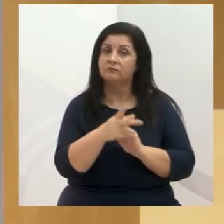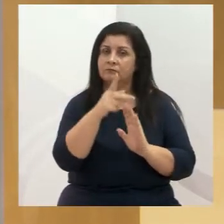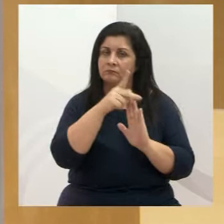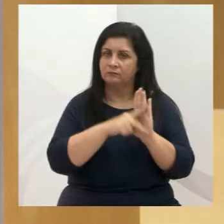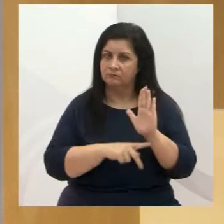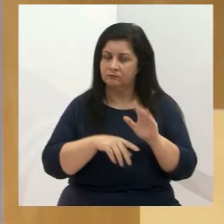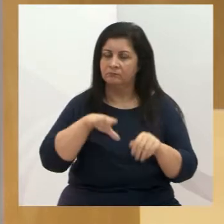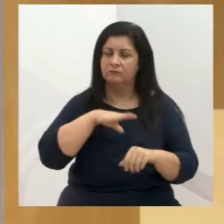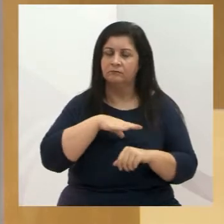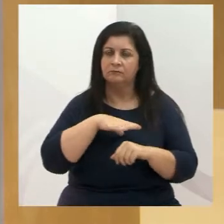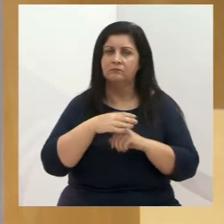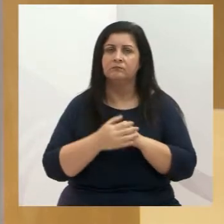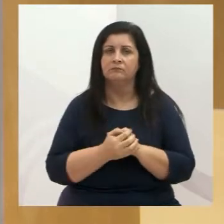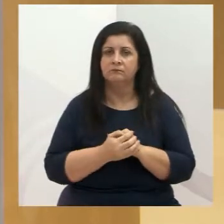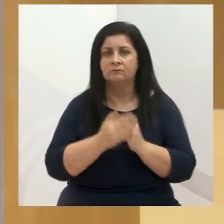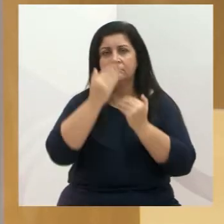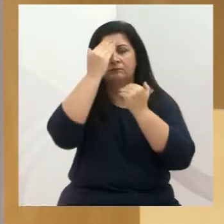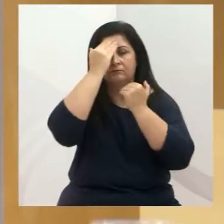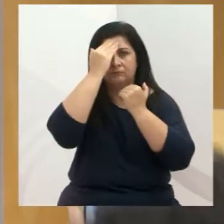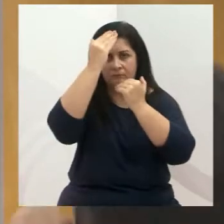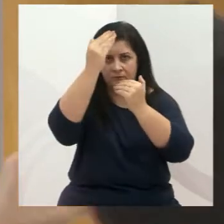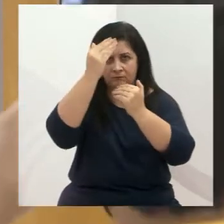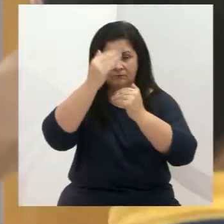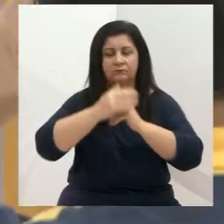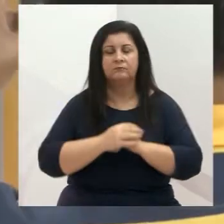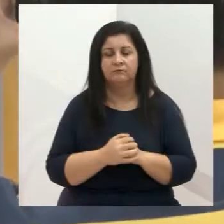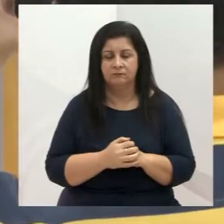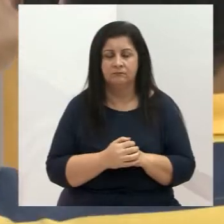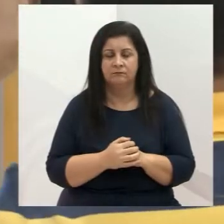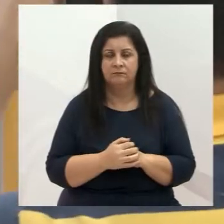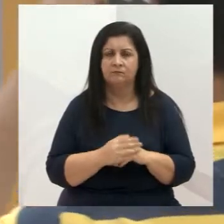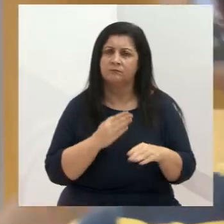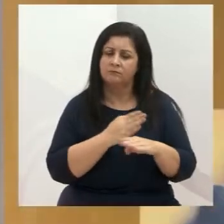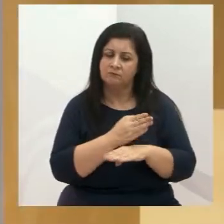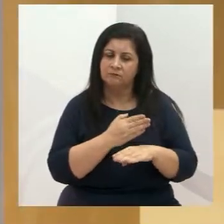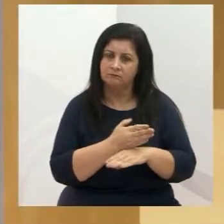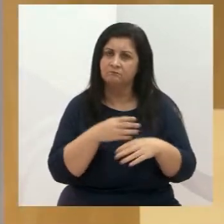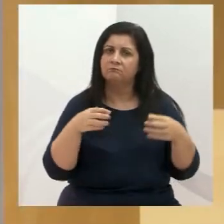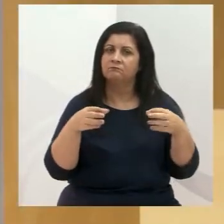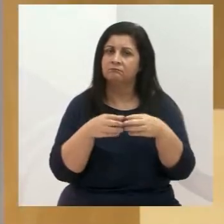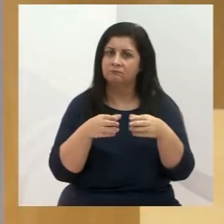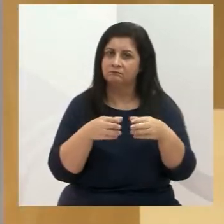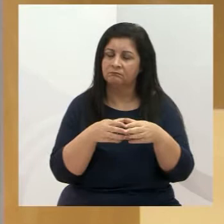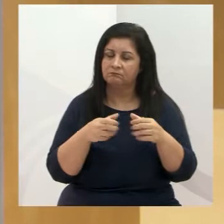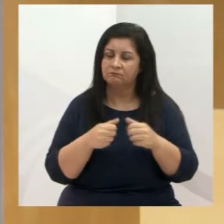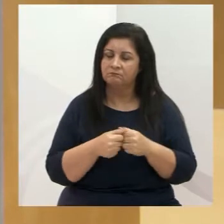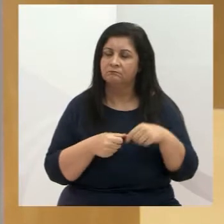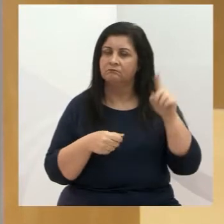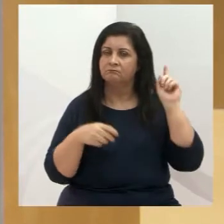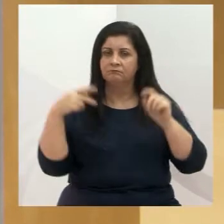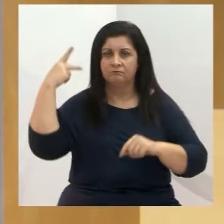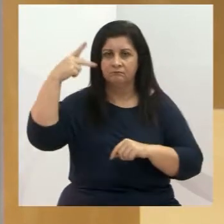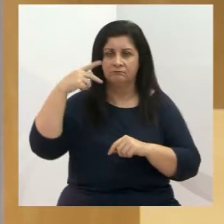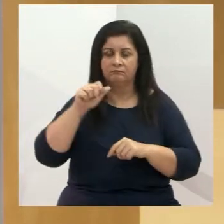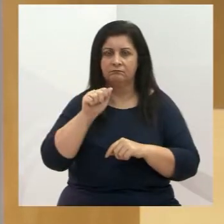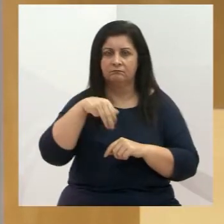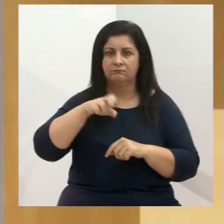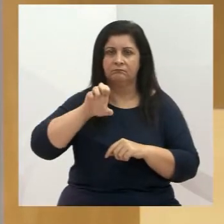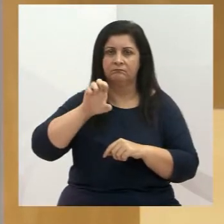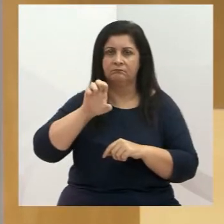município. Muito obrigada por fazer parte deste time, do time da vereadora Maria Amélia.